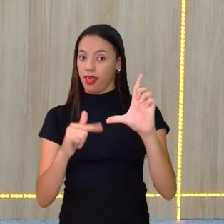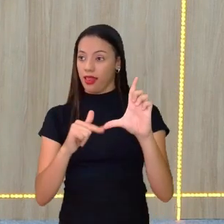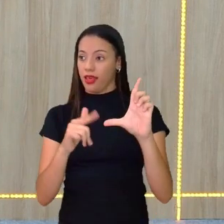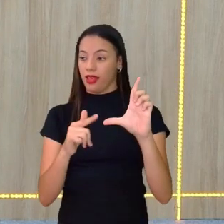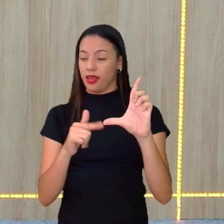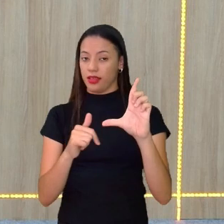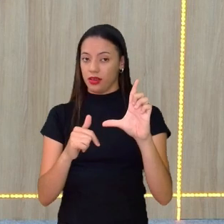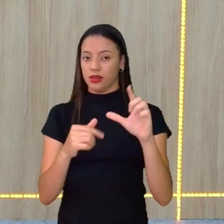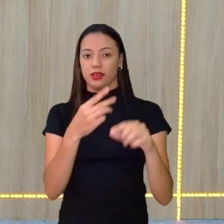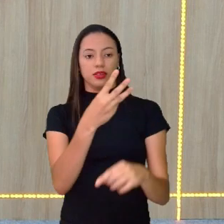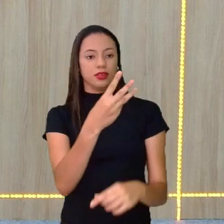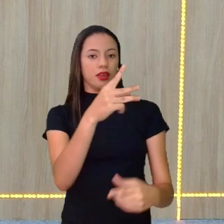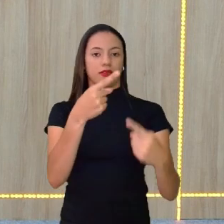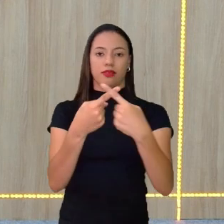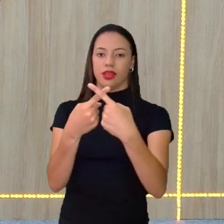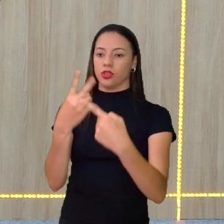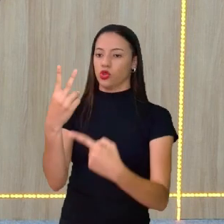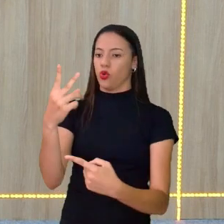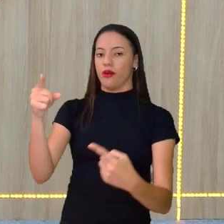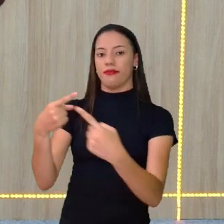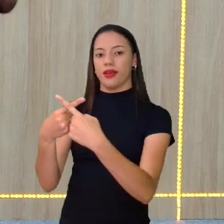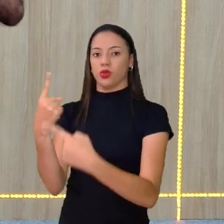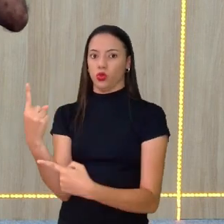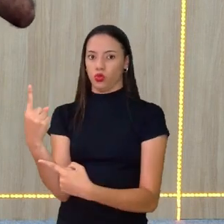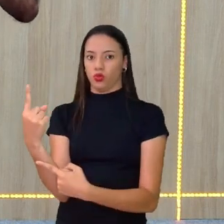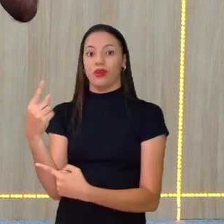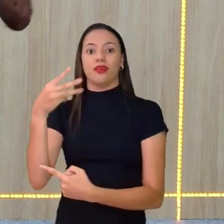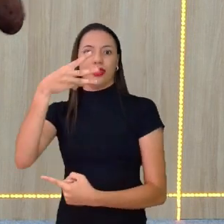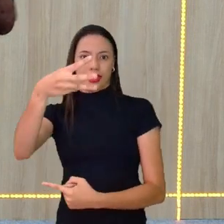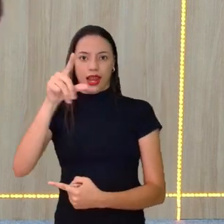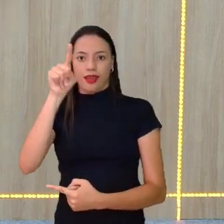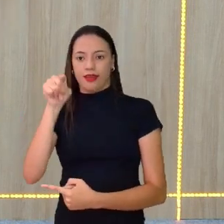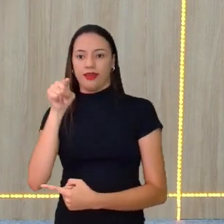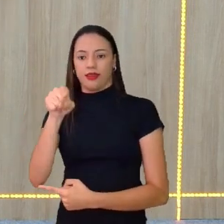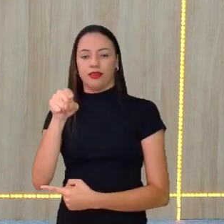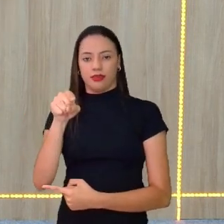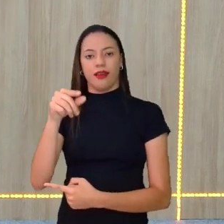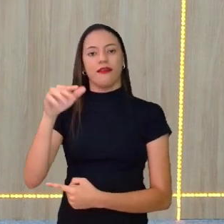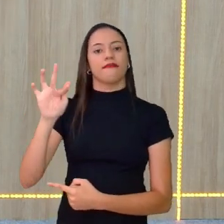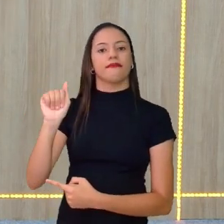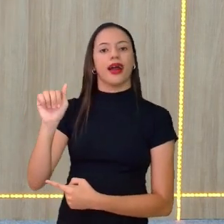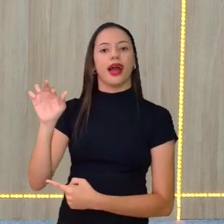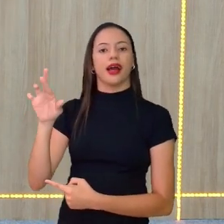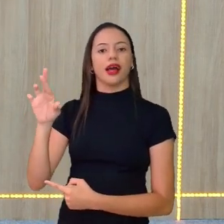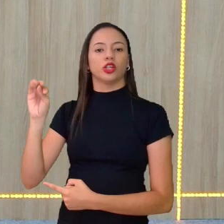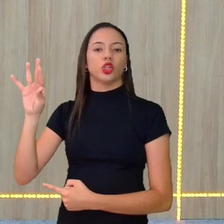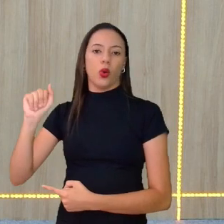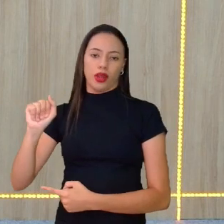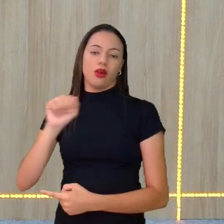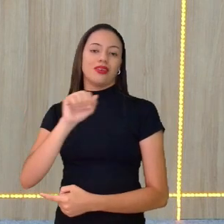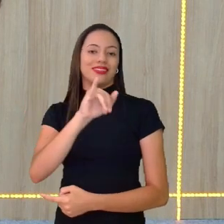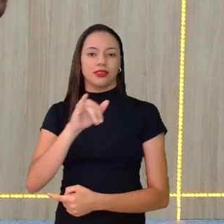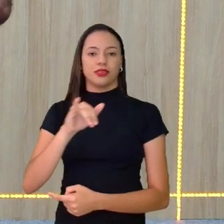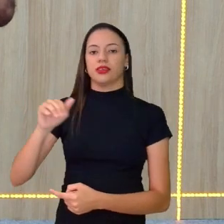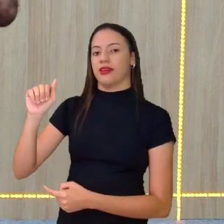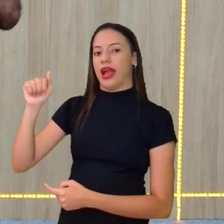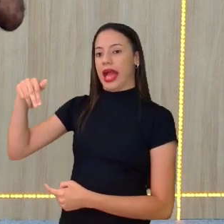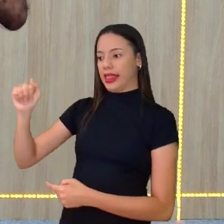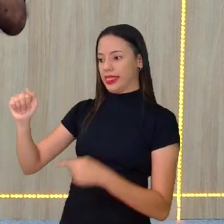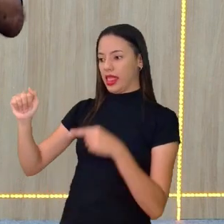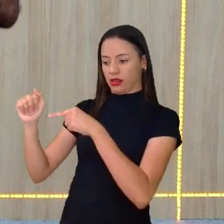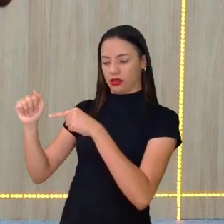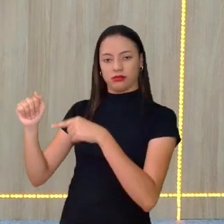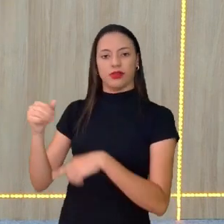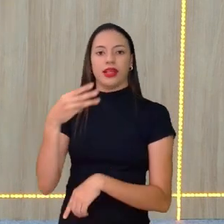né, 3 vezes 2 vezes 1, 3 fatorial. Se for ANA, tem letra repetida, você coloca 3 fatorial,